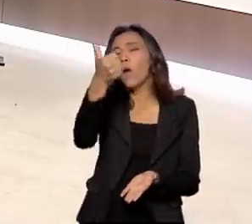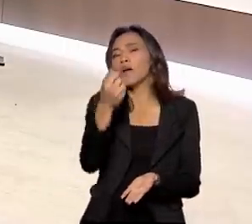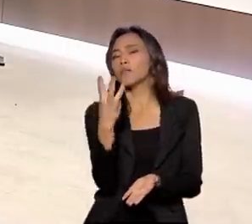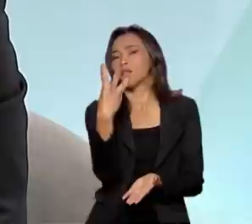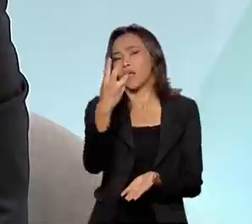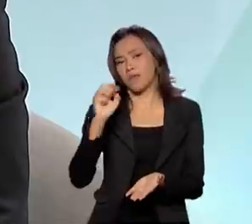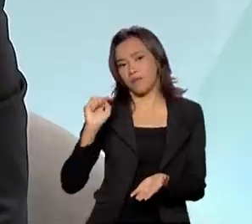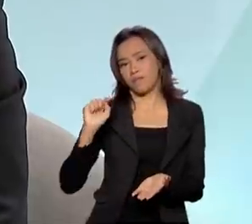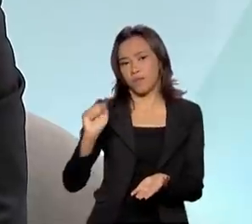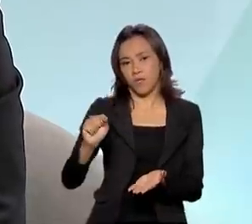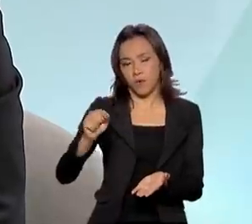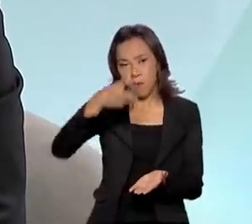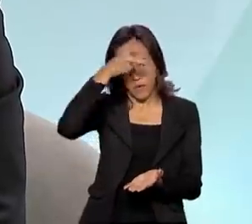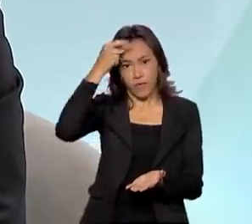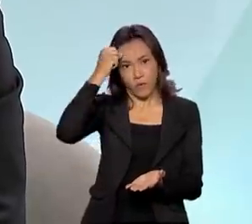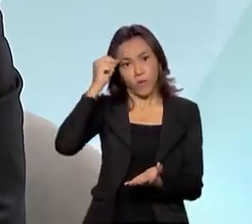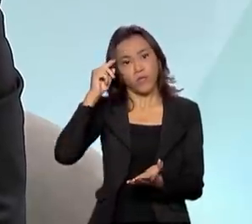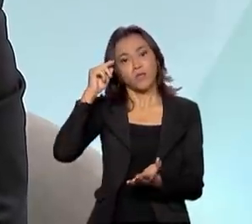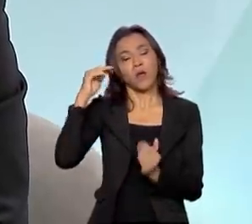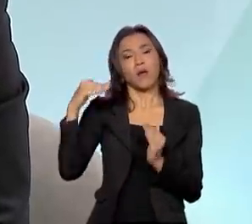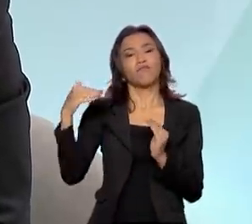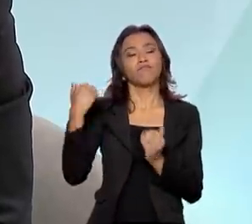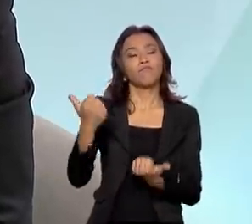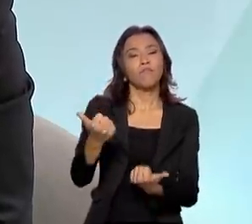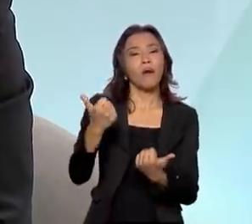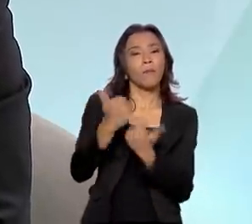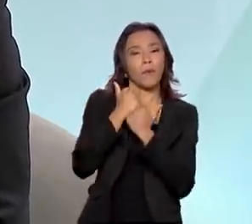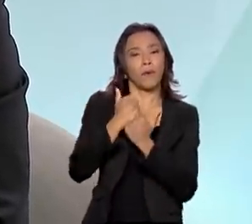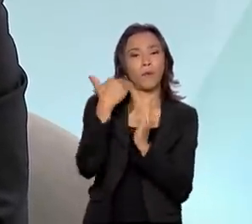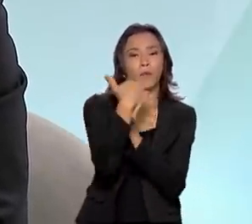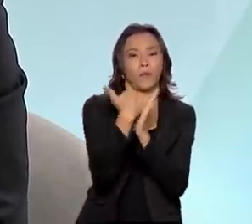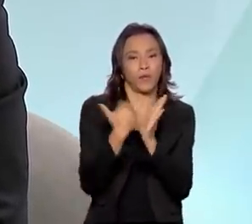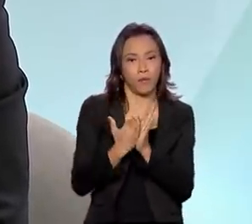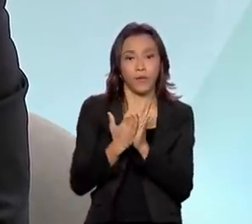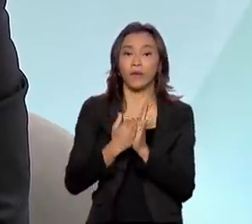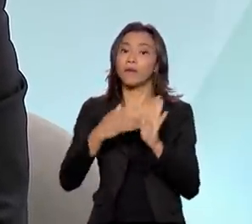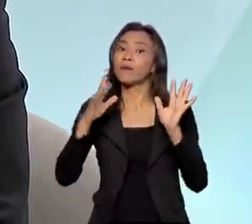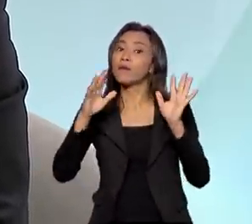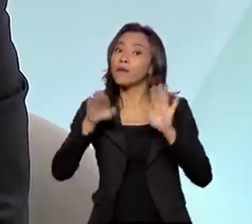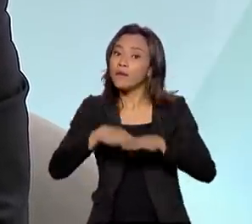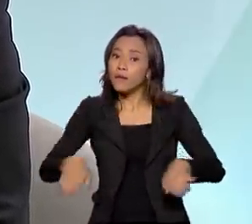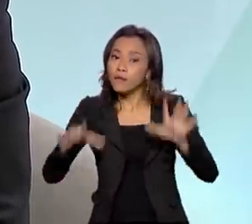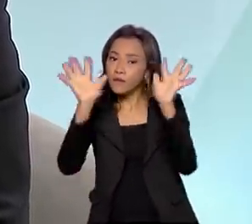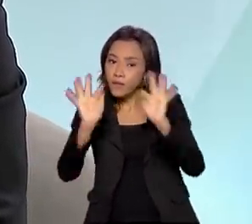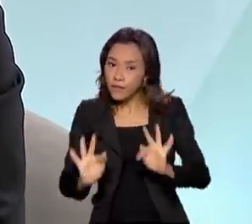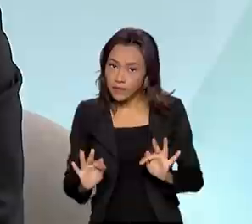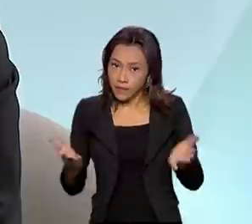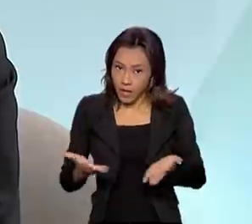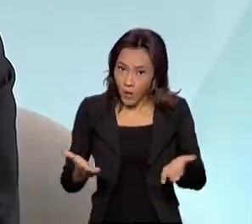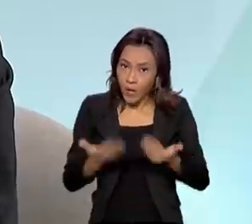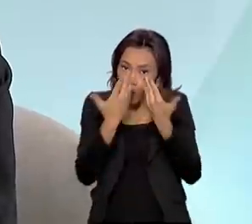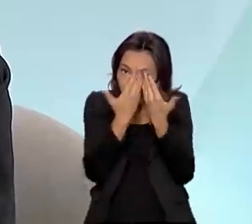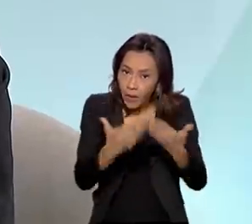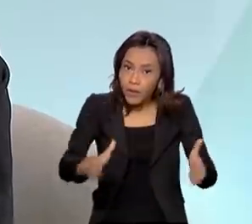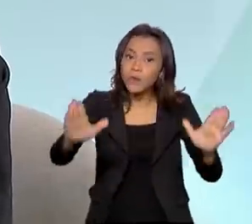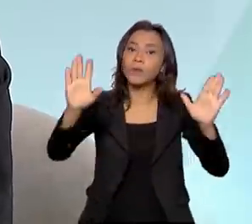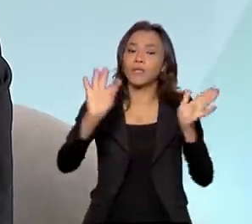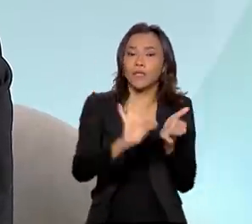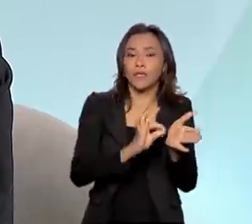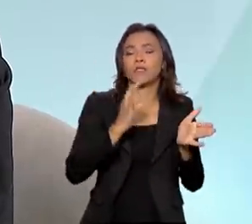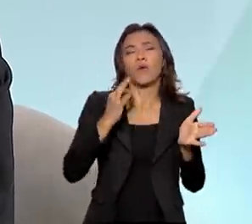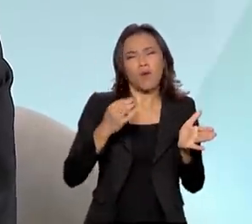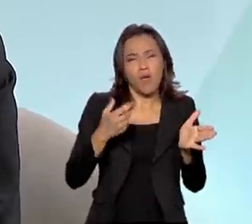prefeituras participam do Criança Feliz. E agora, com essa abertura de credenciamento, eu acredito que muitas outras prefeituras